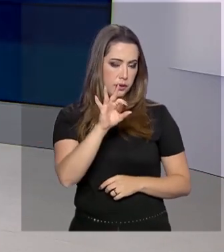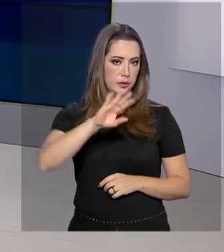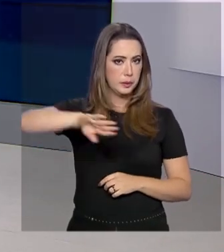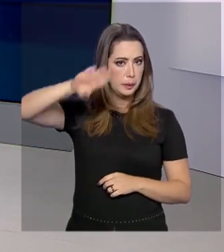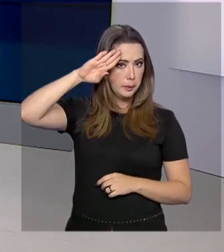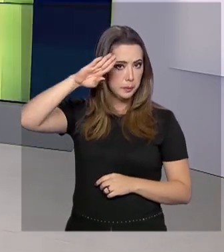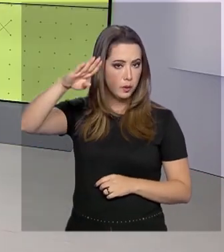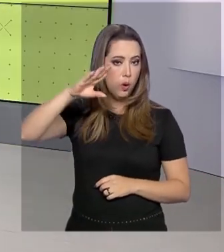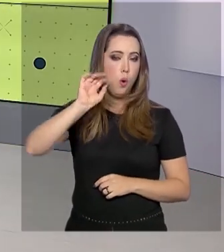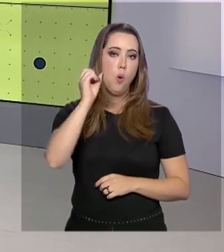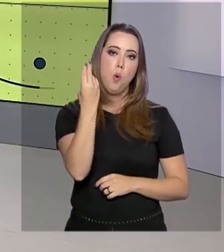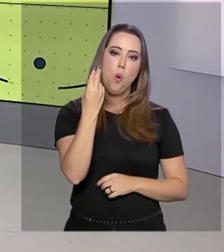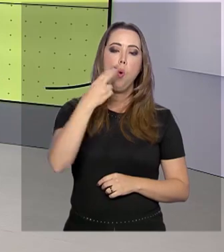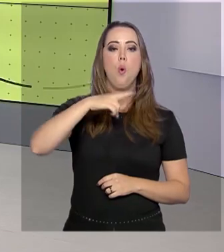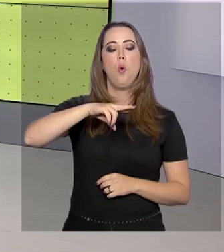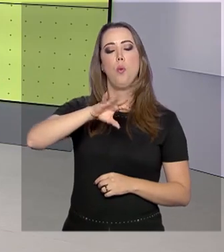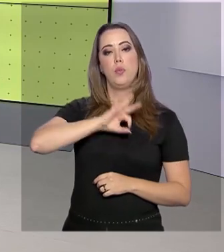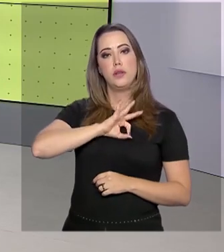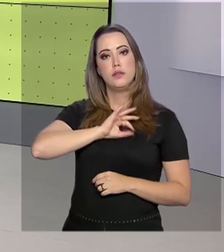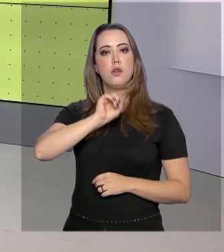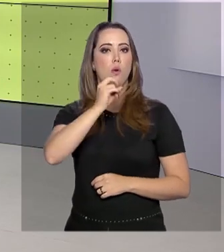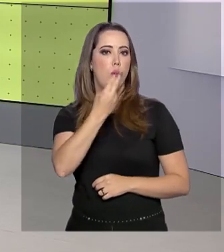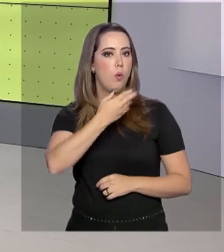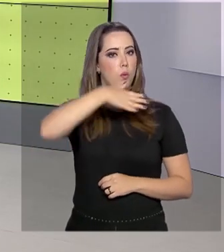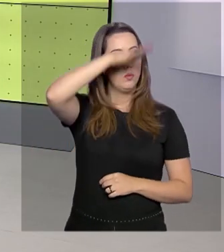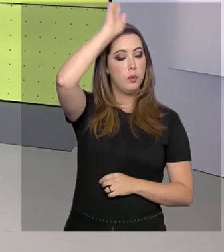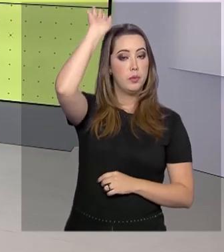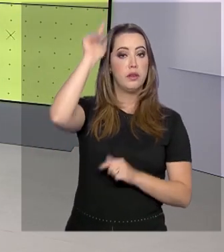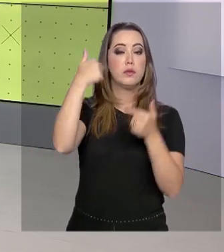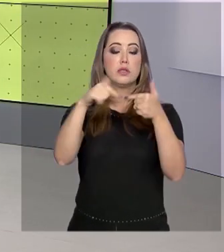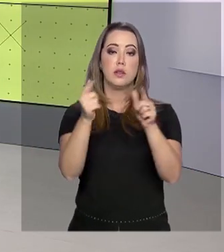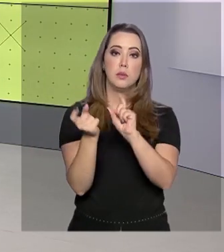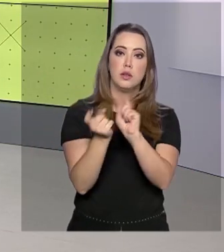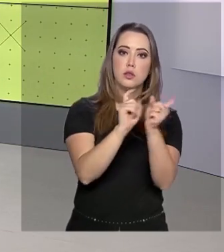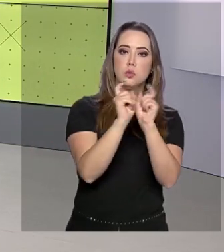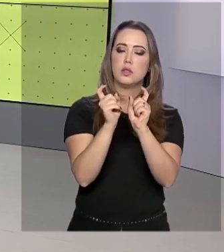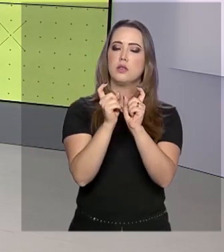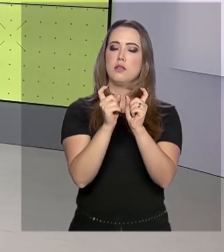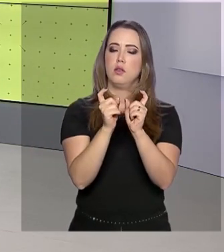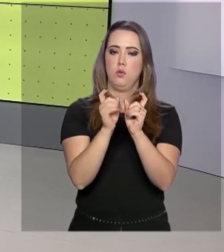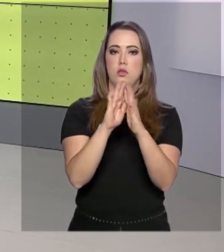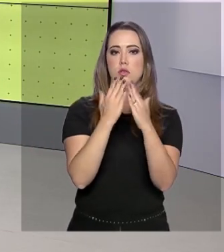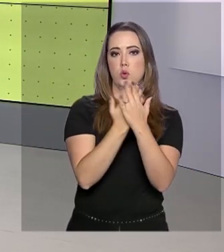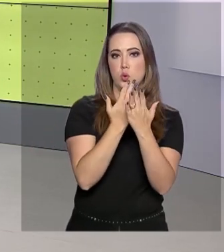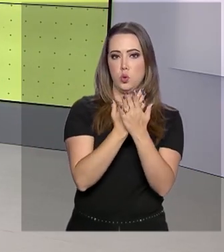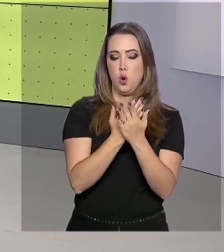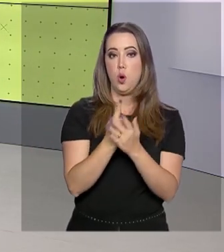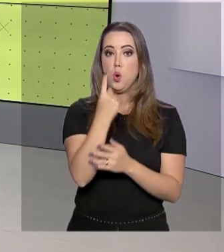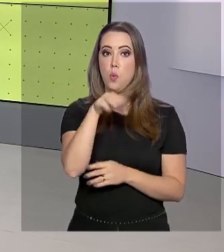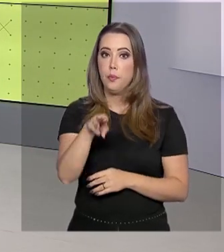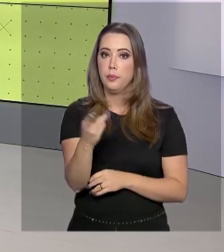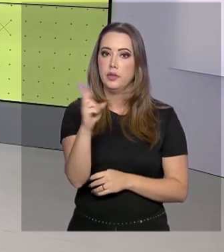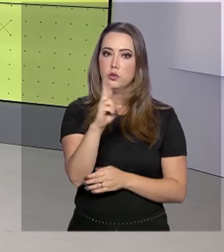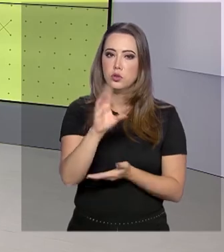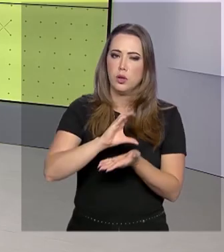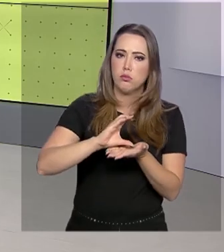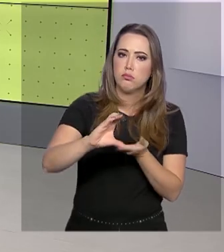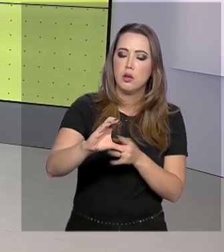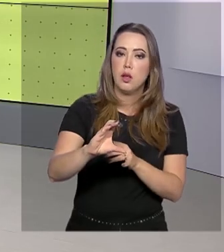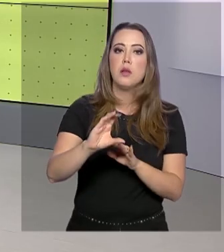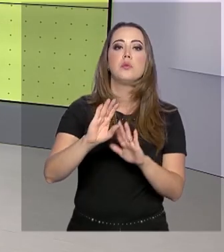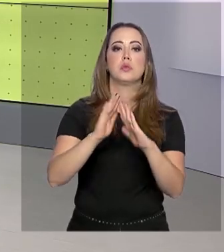de policiais e bombeiros, vão atuar na gestão escolar. O MEC vai destinar um milhão de reais para cada escola selecionada